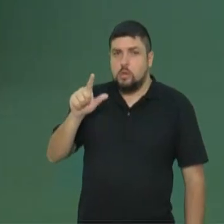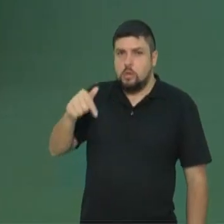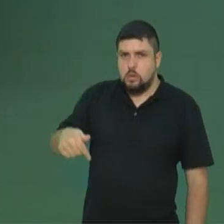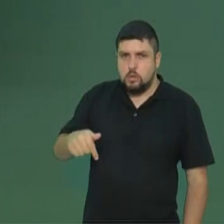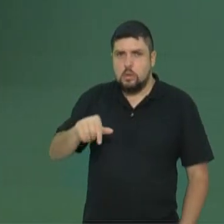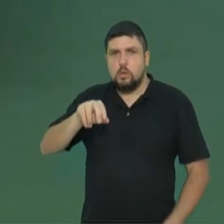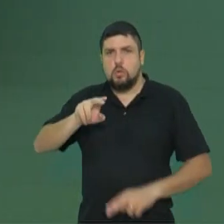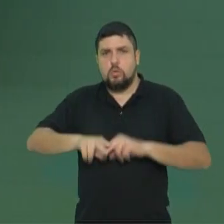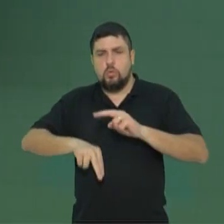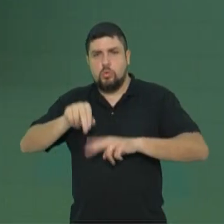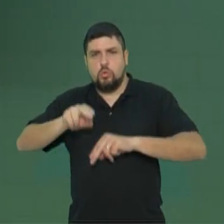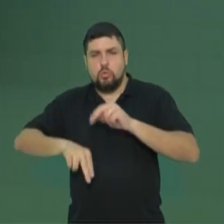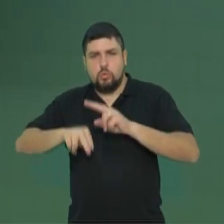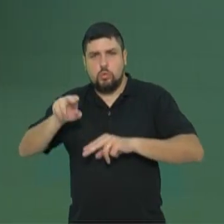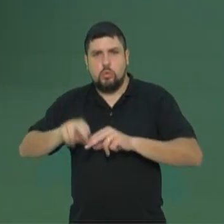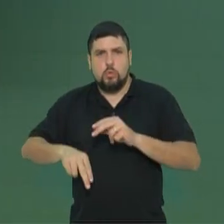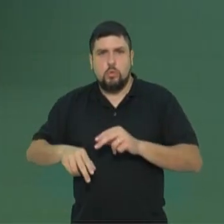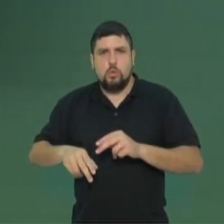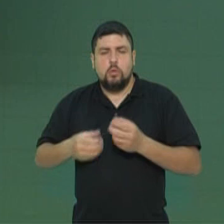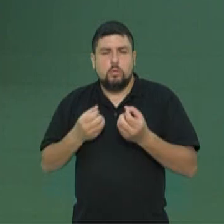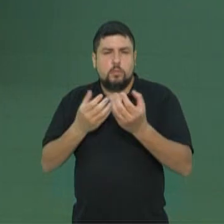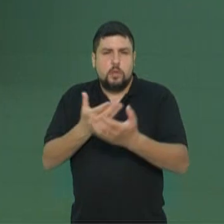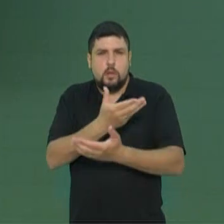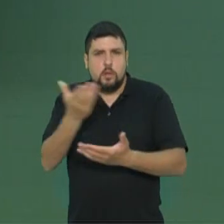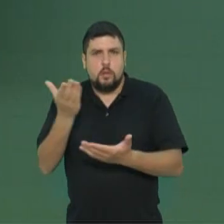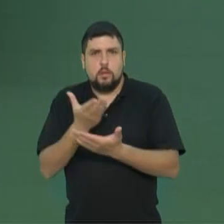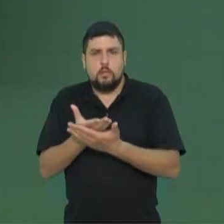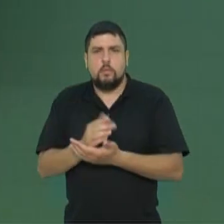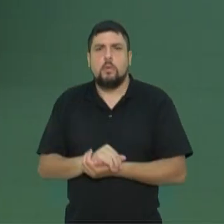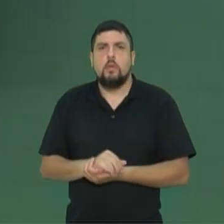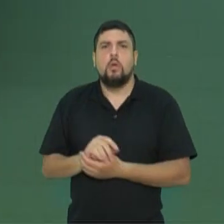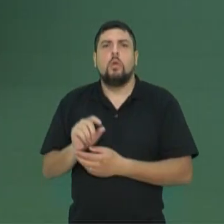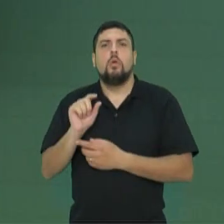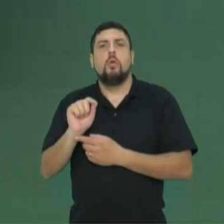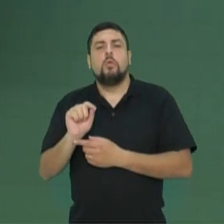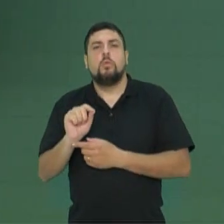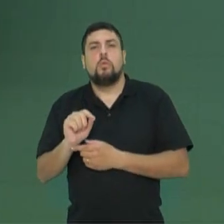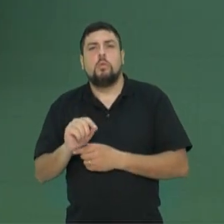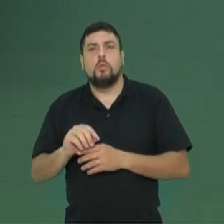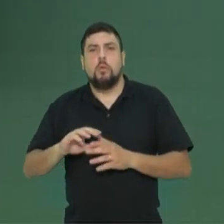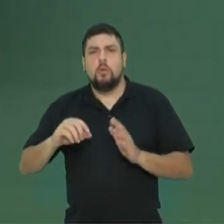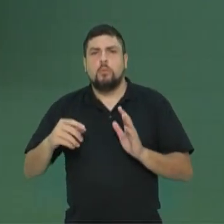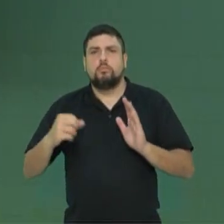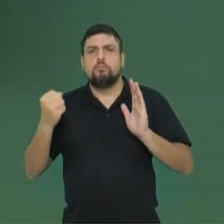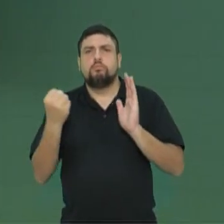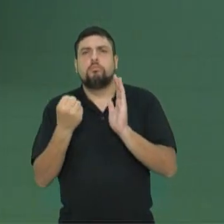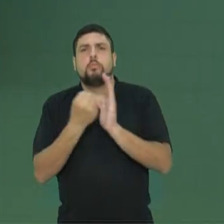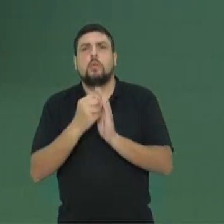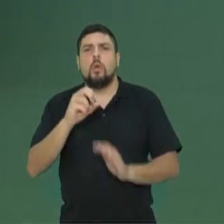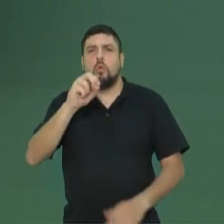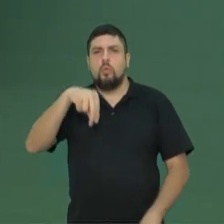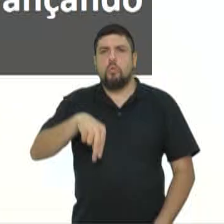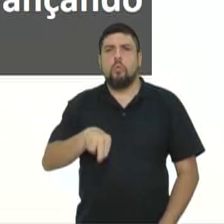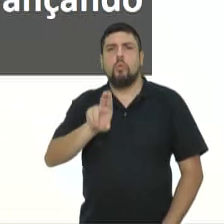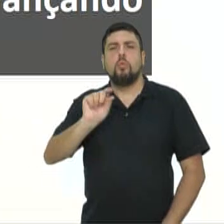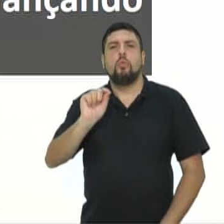o dia, inclusive, que essa aula acabou passando para vocês aí, né? Foi instituído pela Organização das Nações Unidas como o Dia Mundial de Combate à Desertificação.